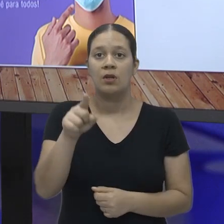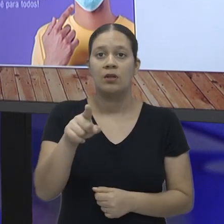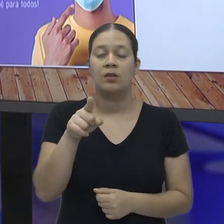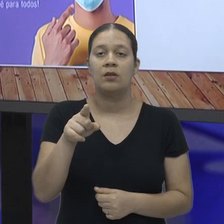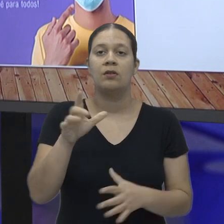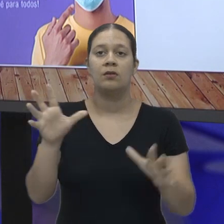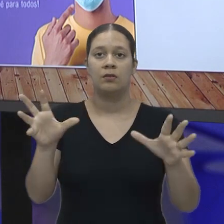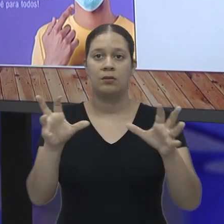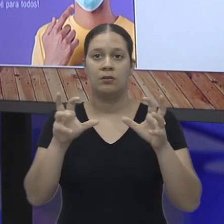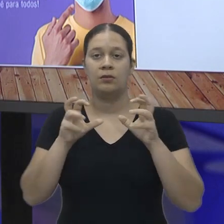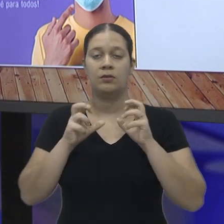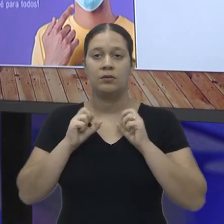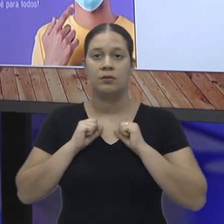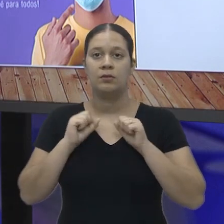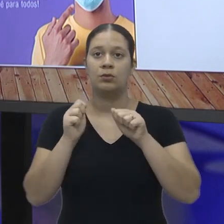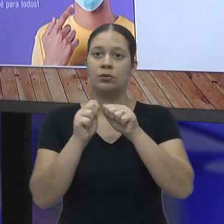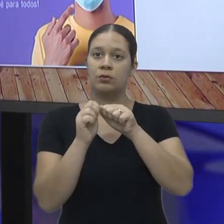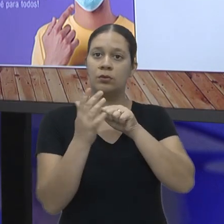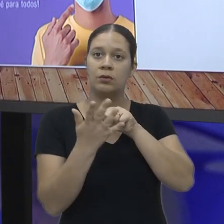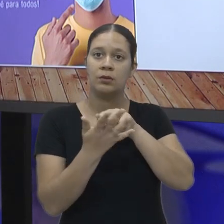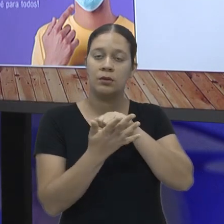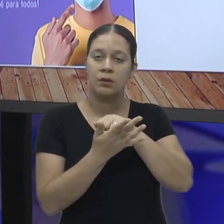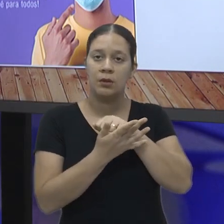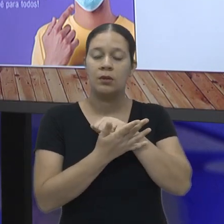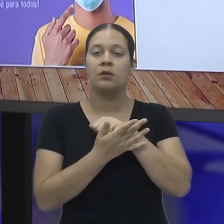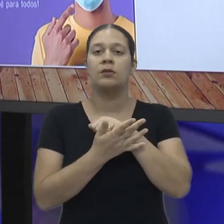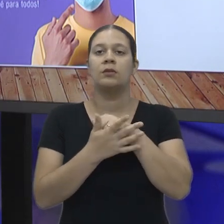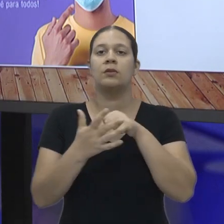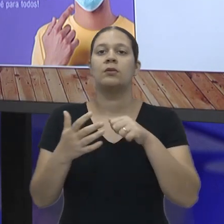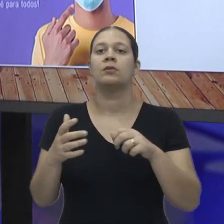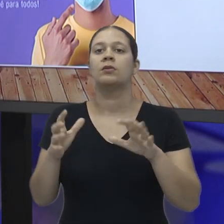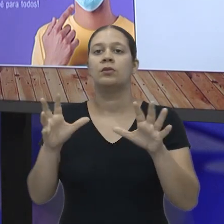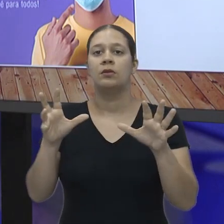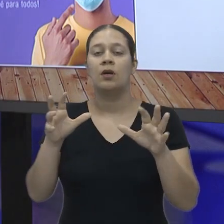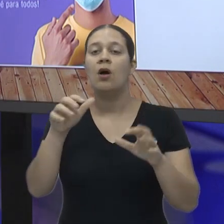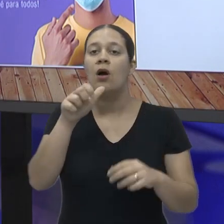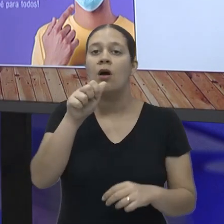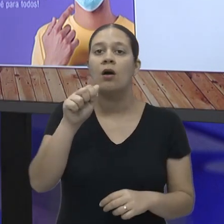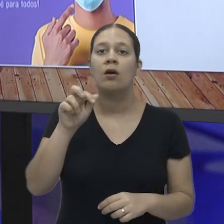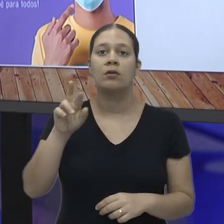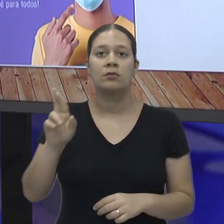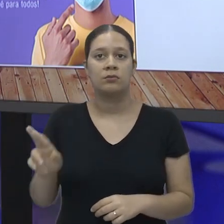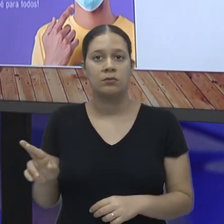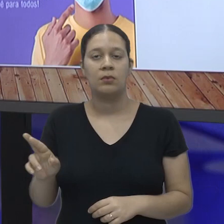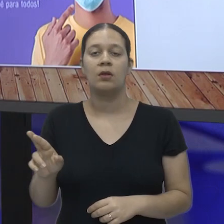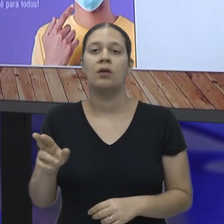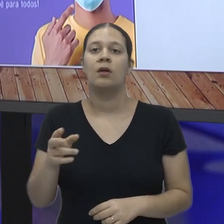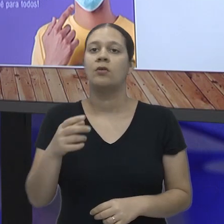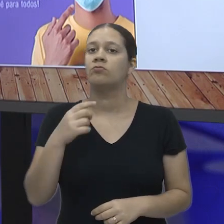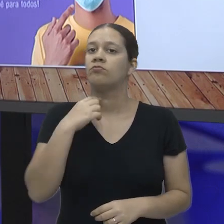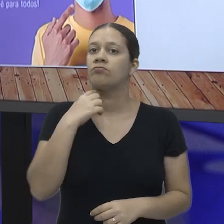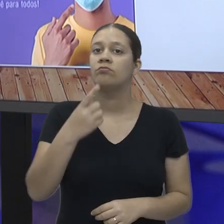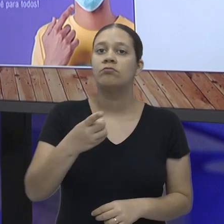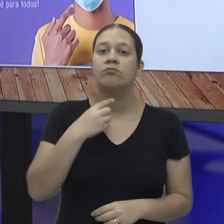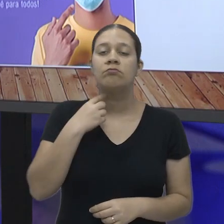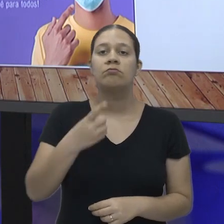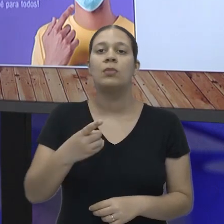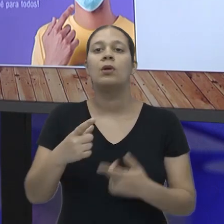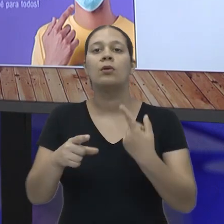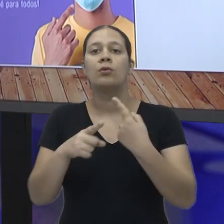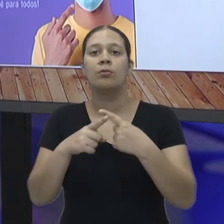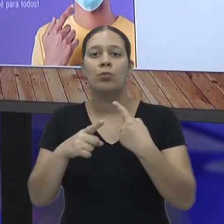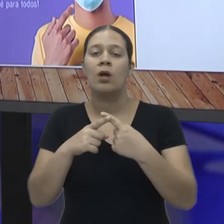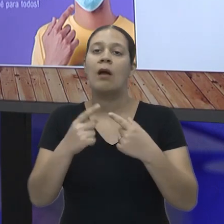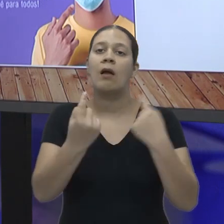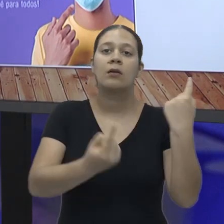a probabilidade de você adquirir Covid ou qualquer outra doença que seja transmitida pelo ar é baixa porque cada